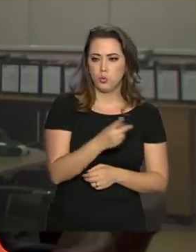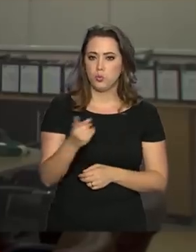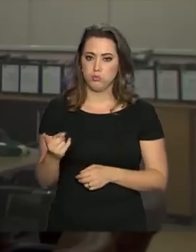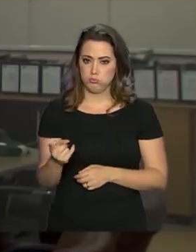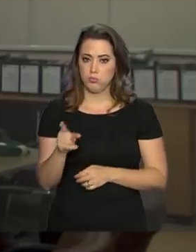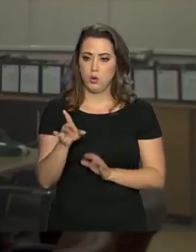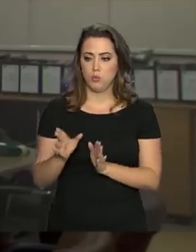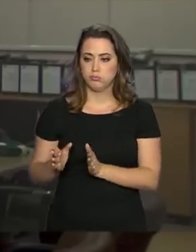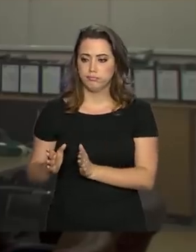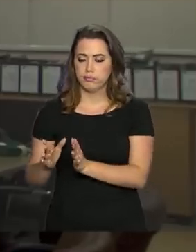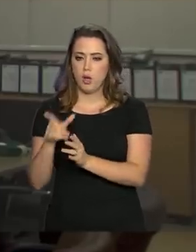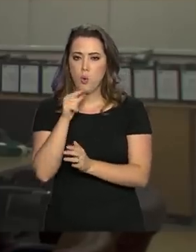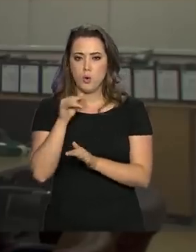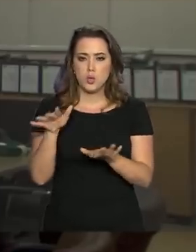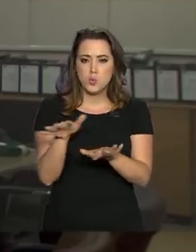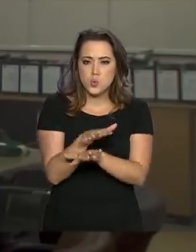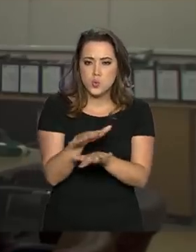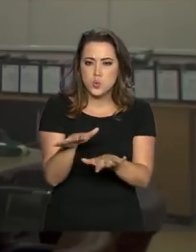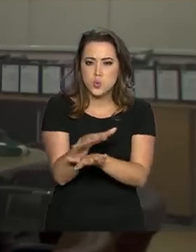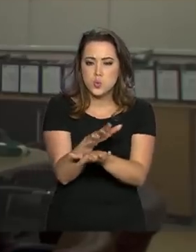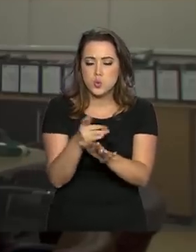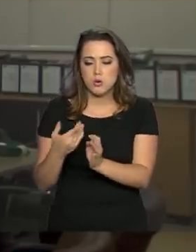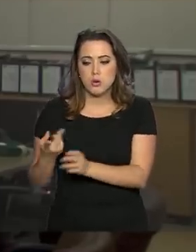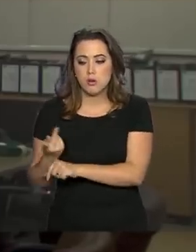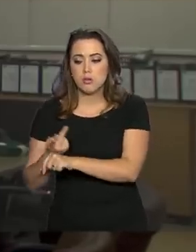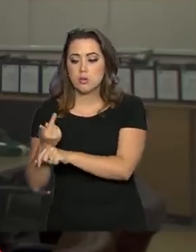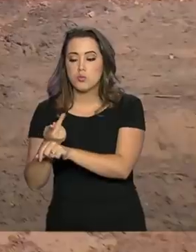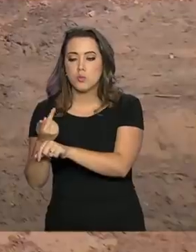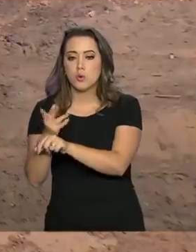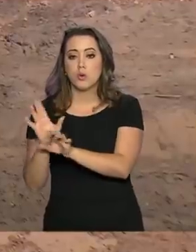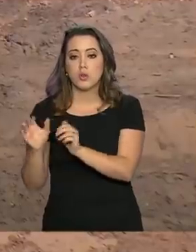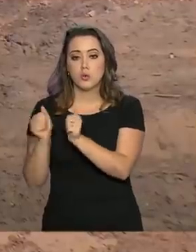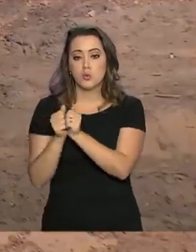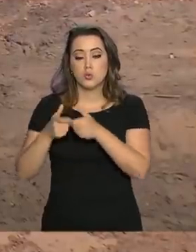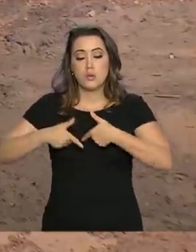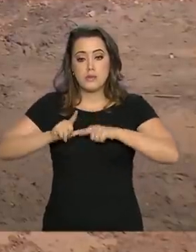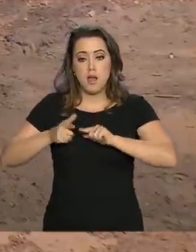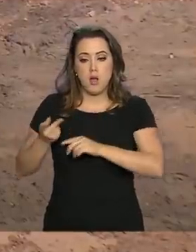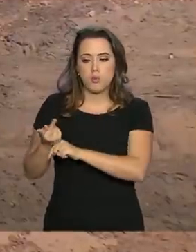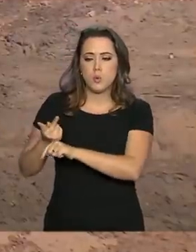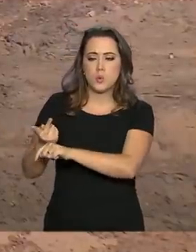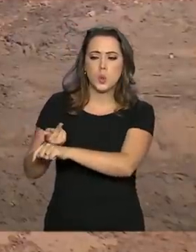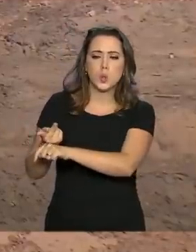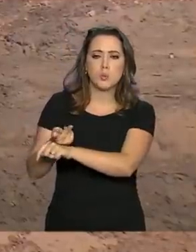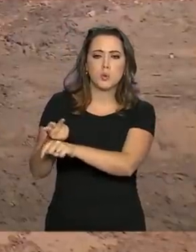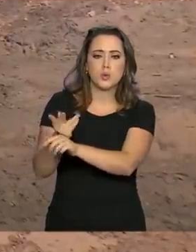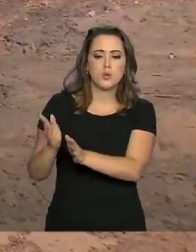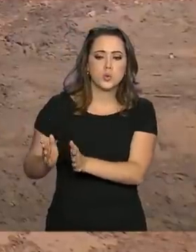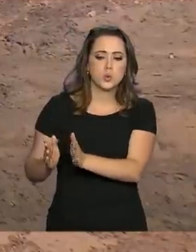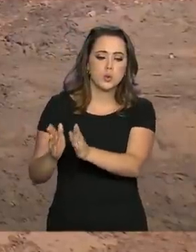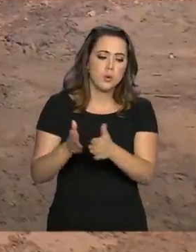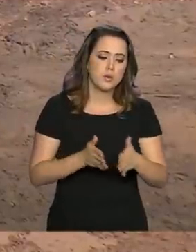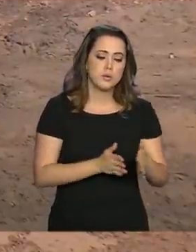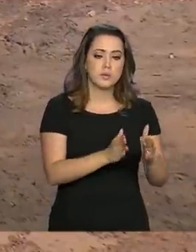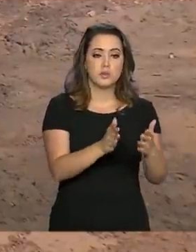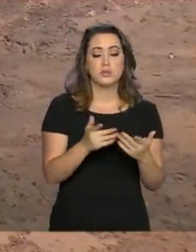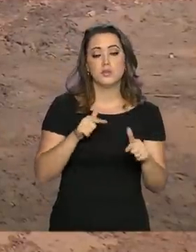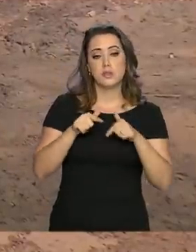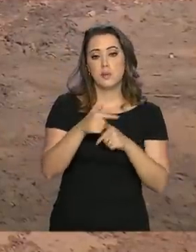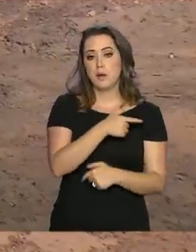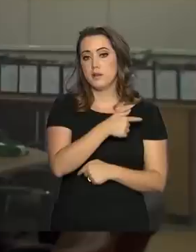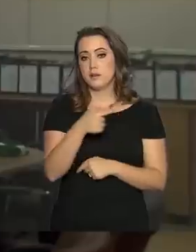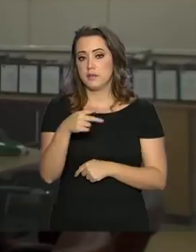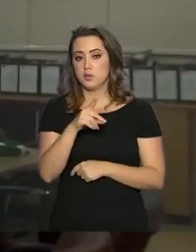do rio. Entramos com muitas máquinas e os equipamentos deles de procura. E agora, como eles vieram para uma missão de sete dias,